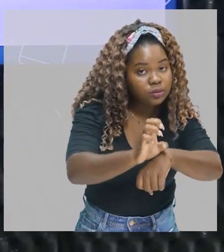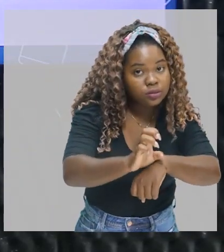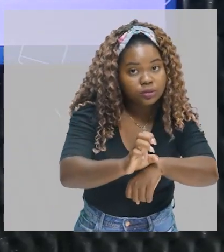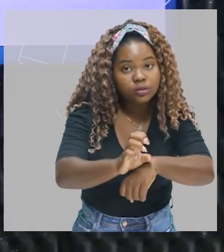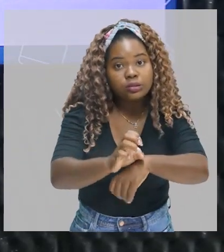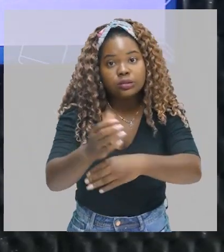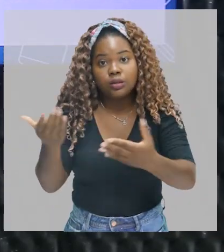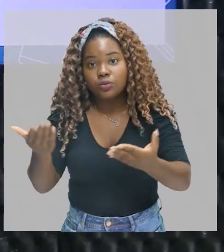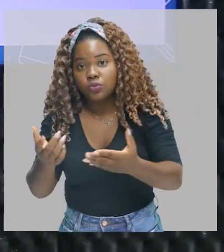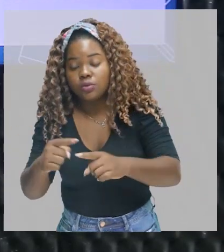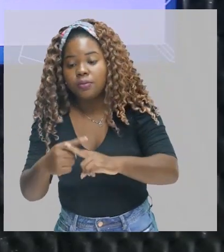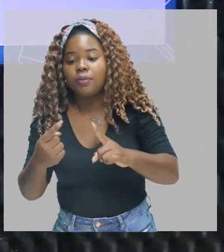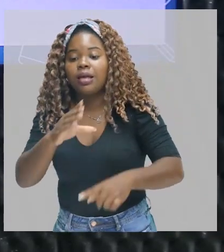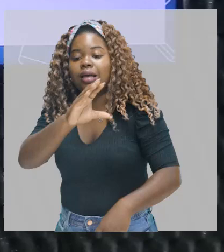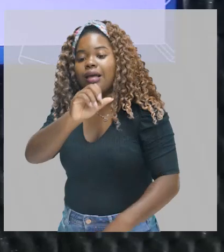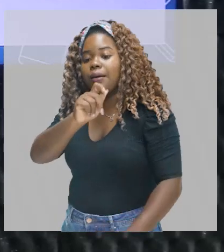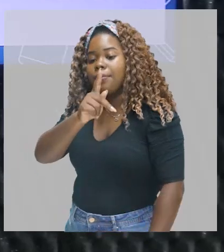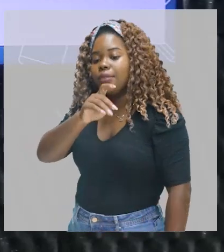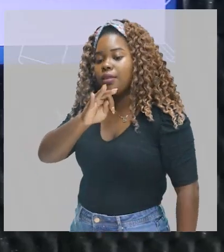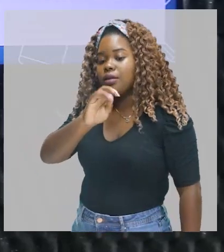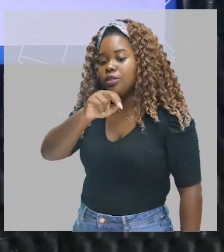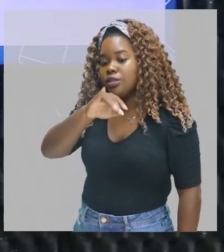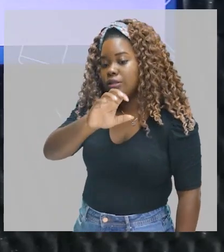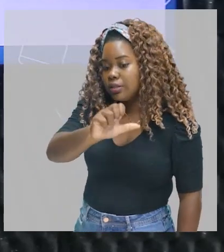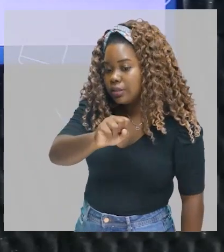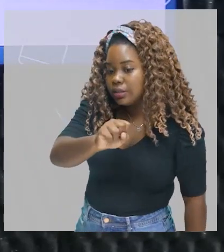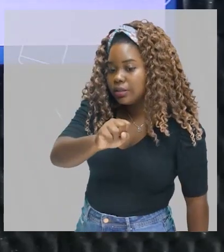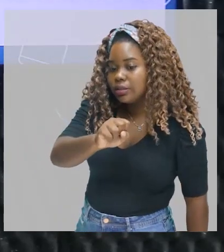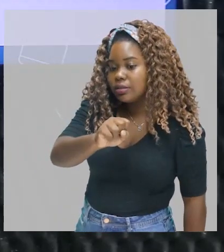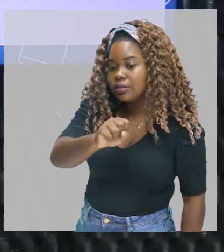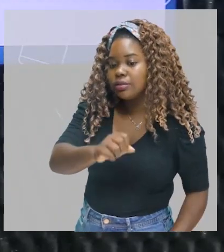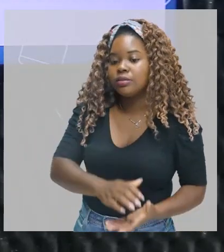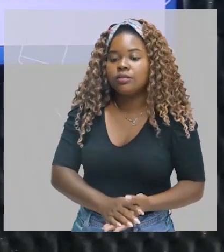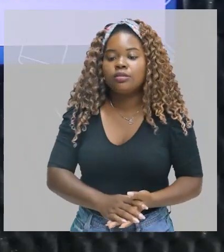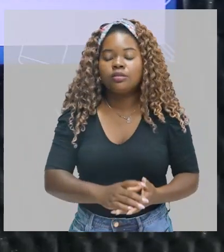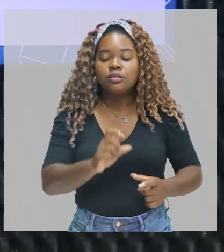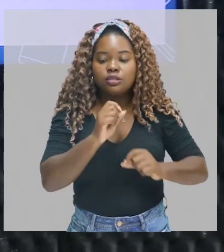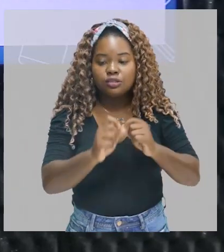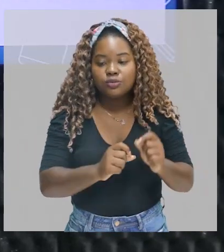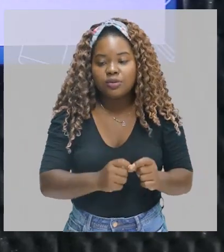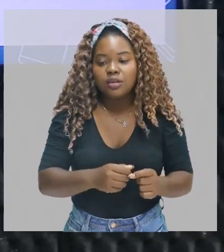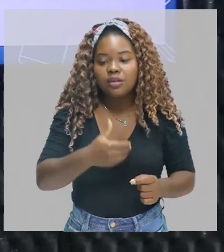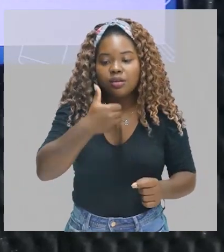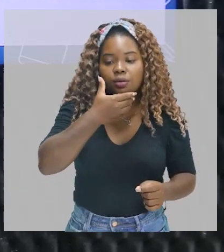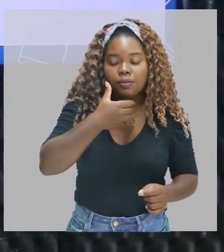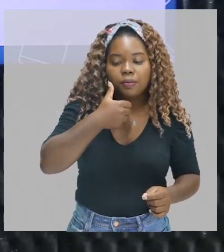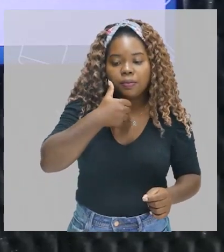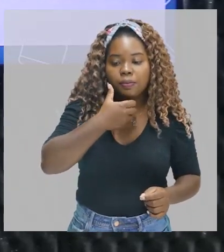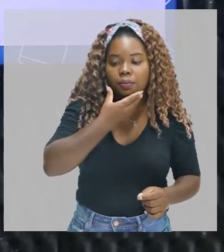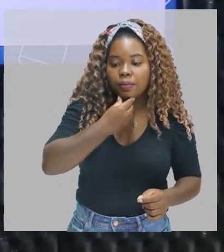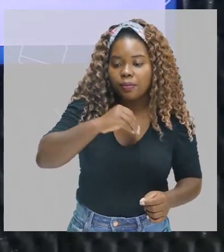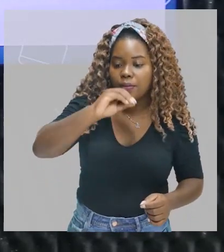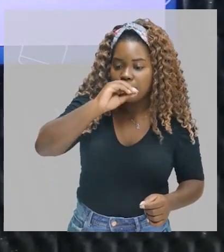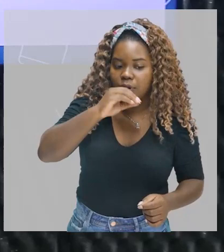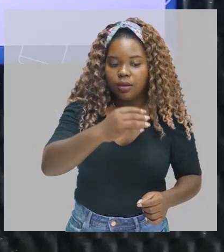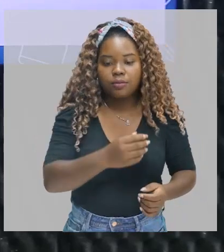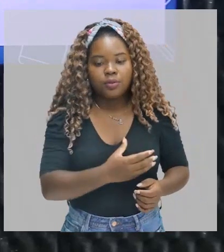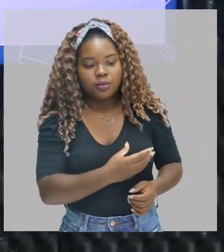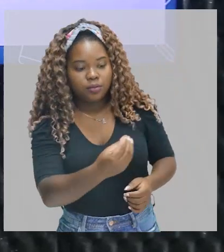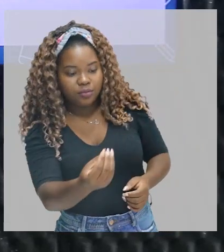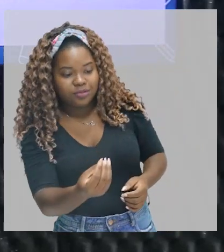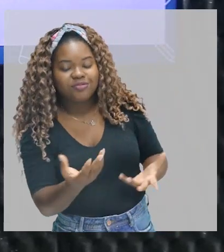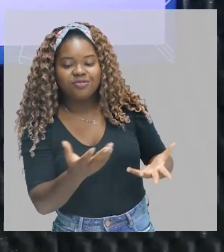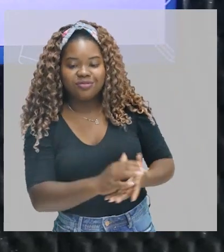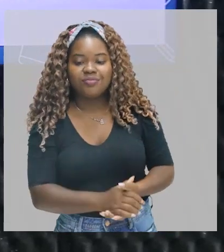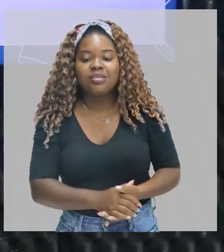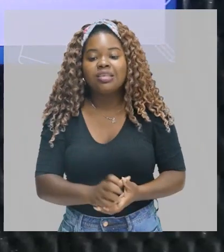em capitanias, hereditárias, ou seja, ia passar de pai para filho. E São Vicente é o nome de uma